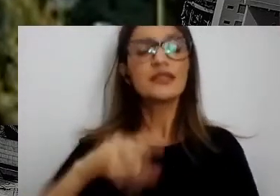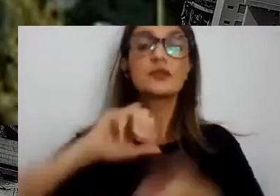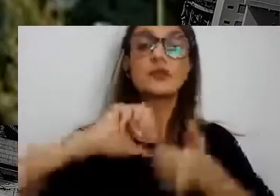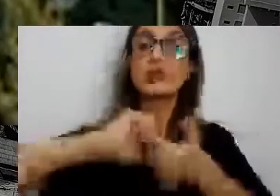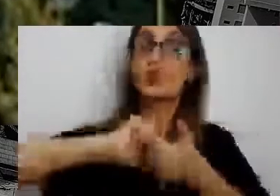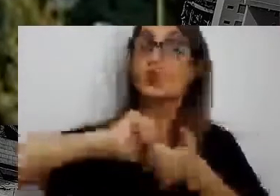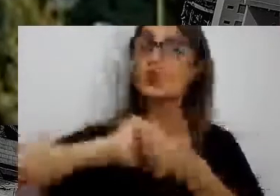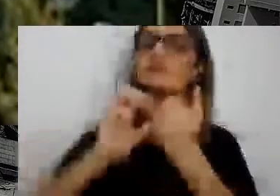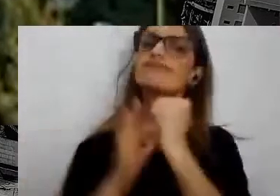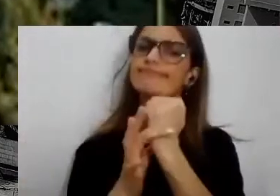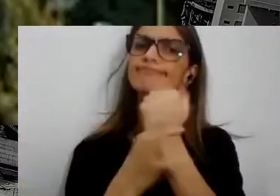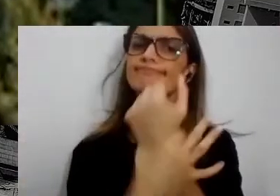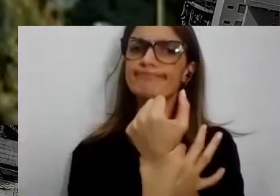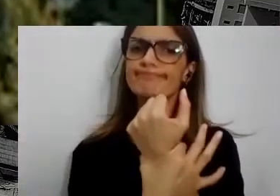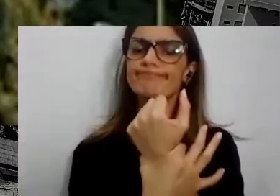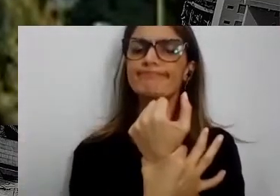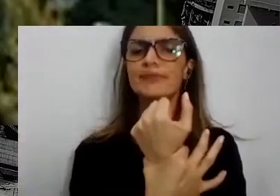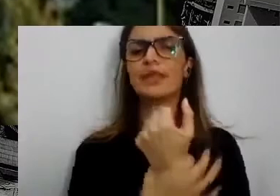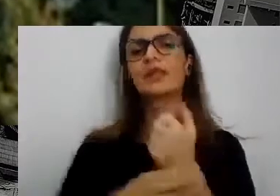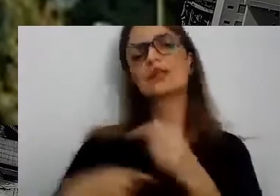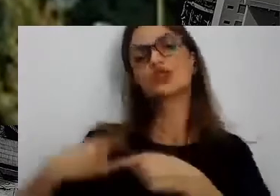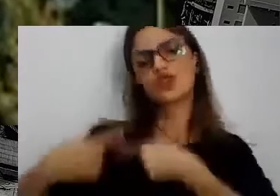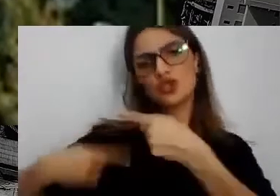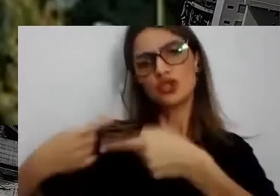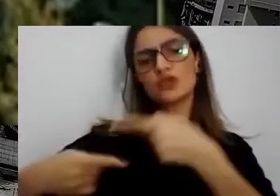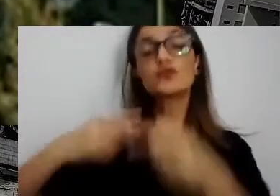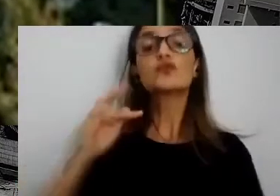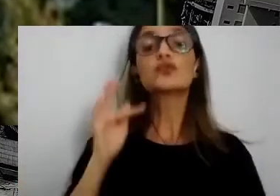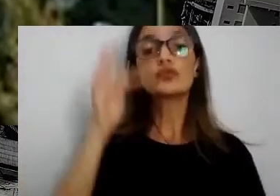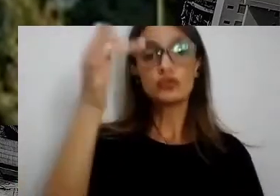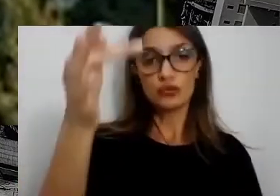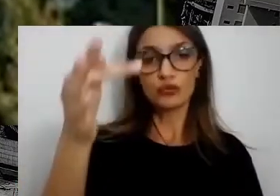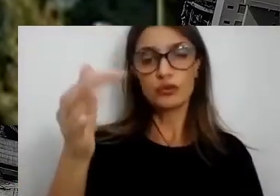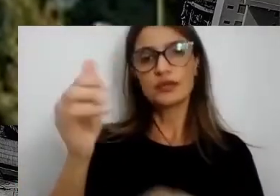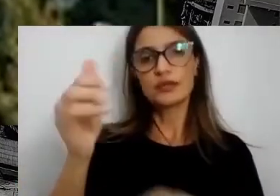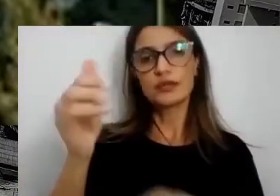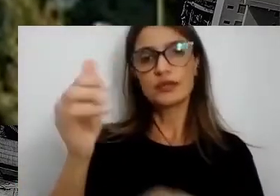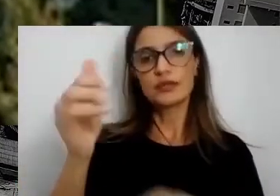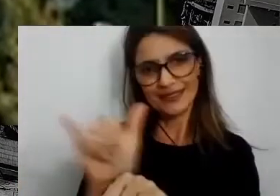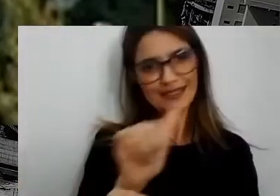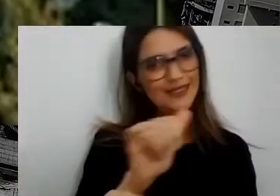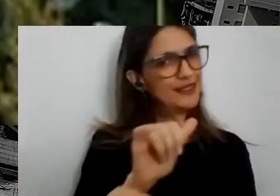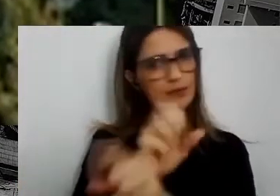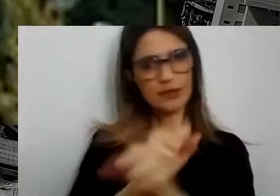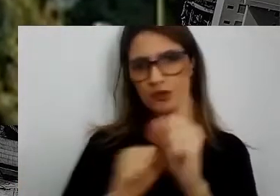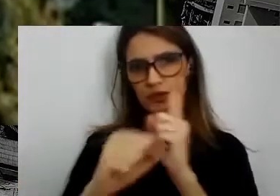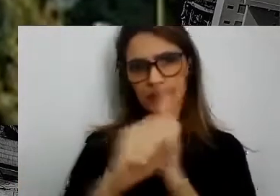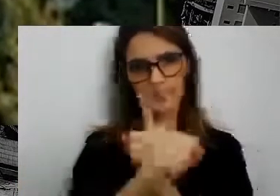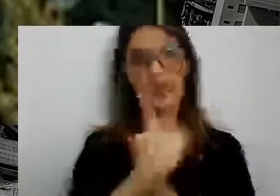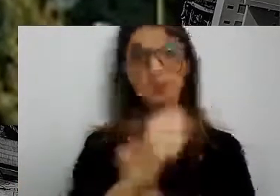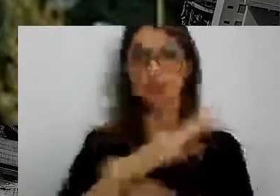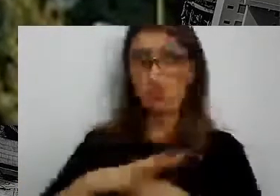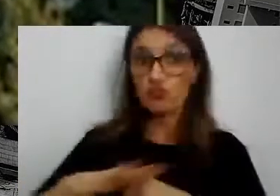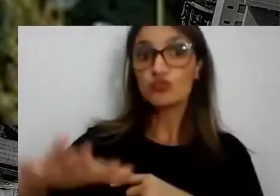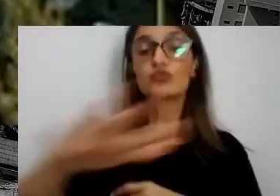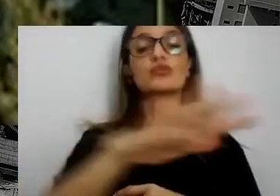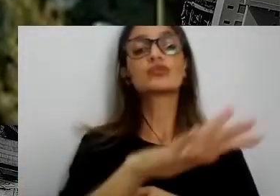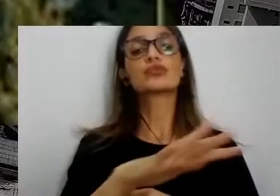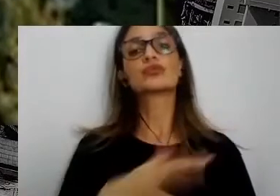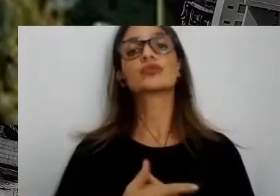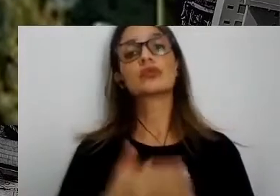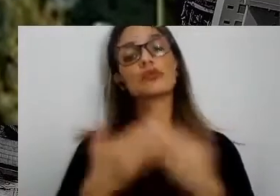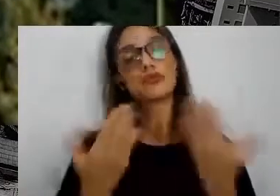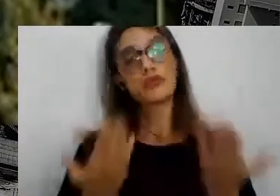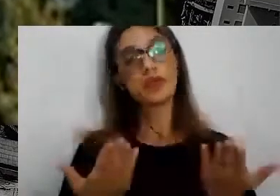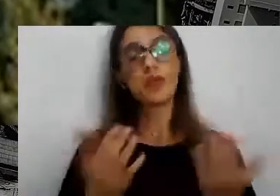disponibilidade para as próximas gerações e é estratégico para toda a sociedade. Então, a gente fala na Ambev que